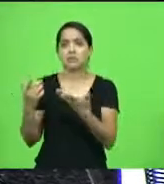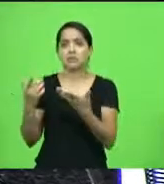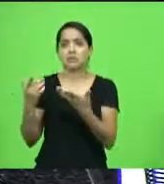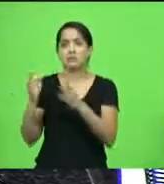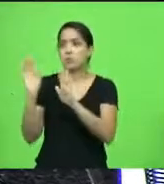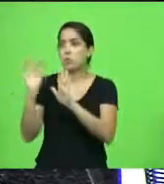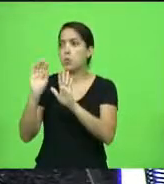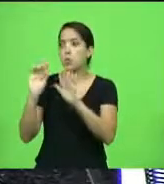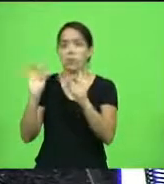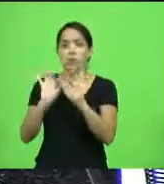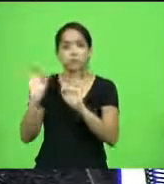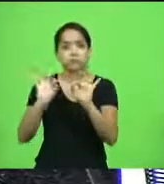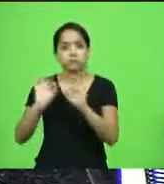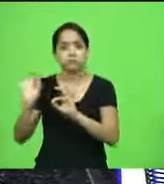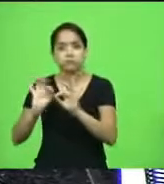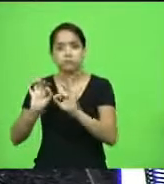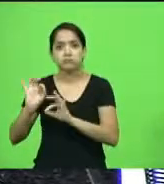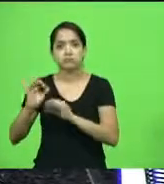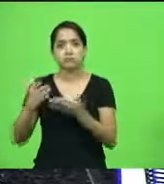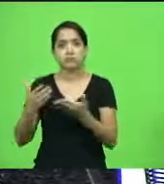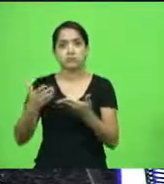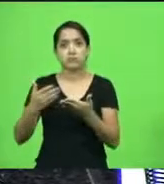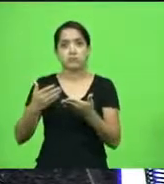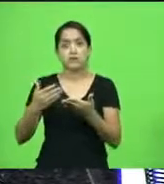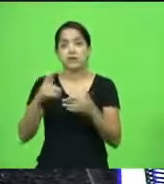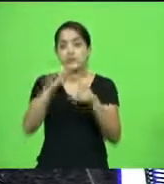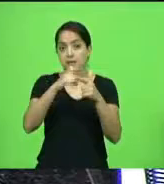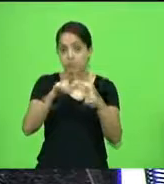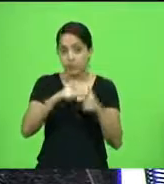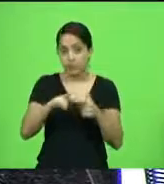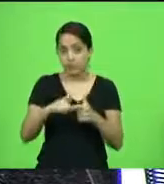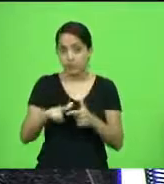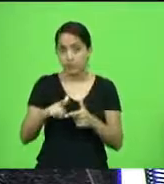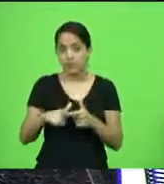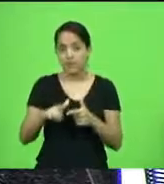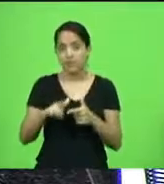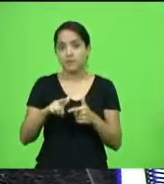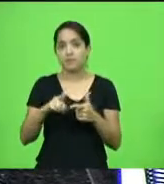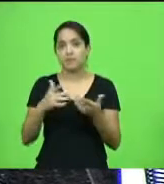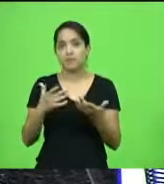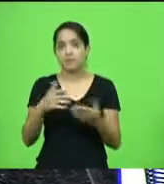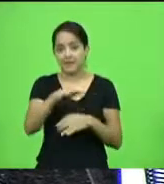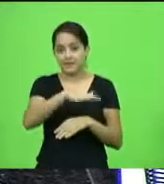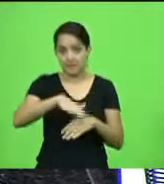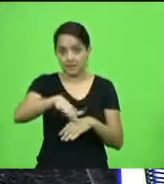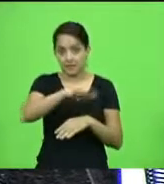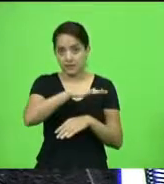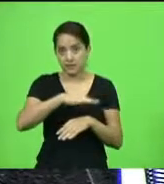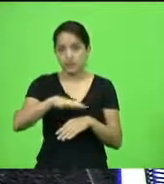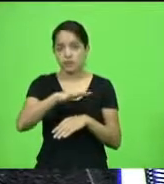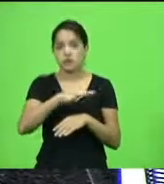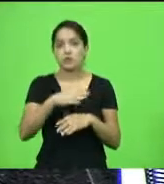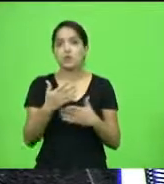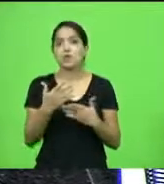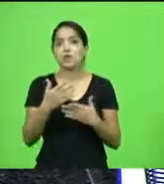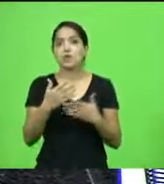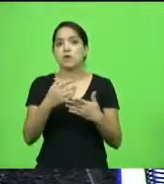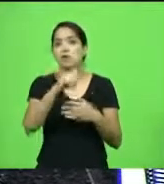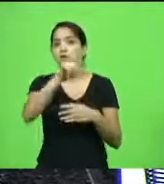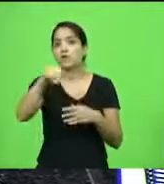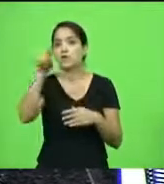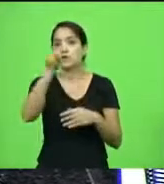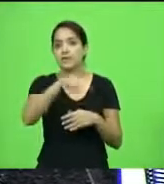guarde-reios. Nós temos um problema da Costa do Encanto na nossa região, deputado Alba, que foi cancelado